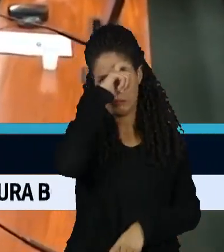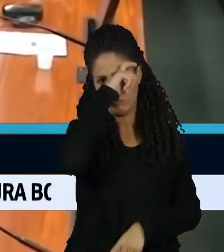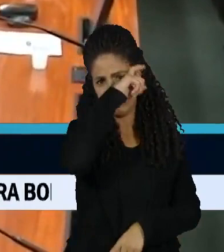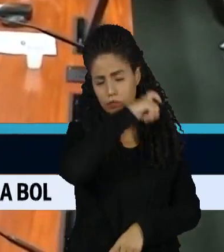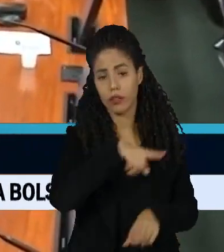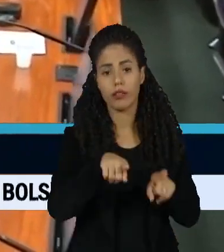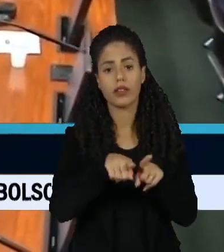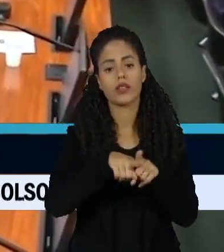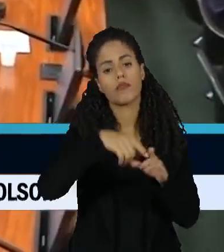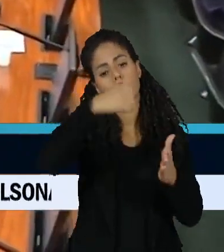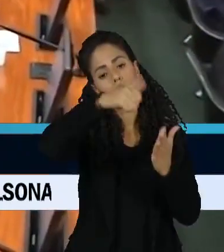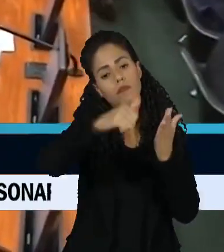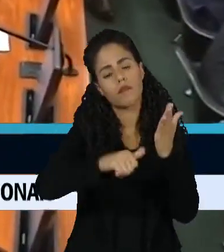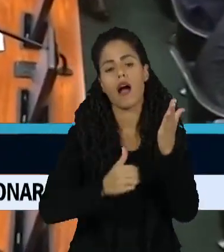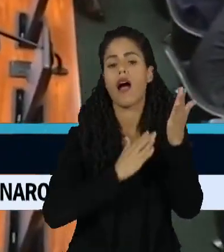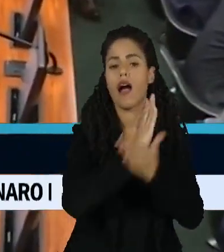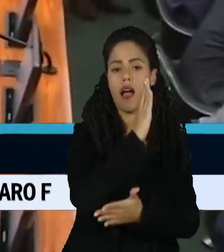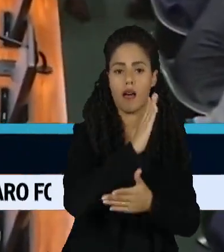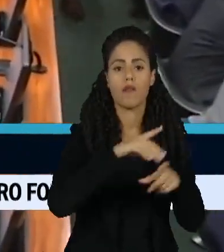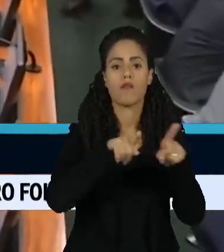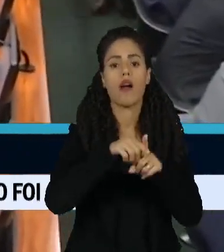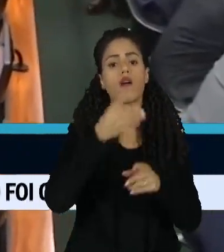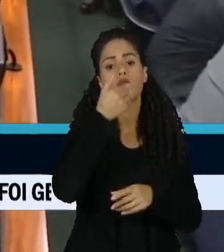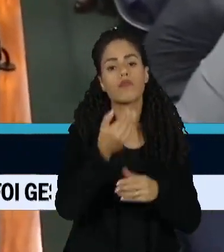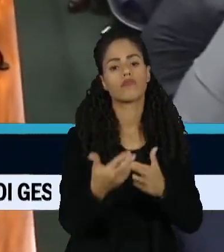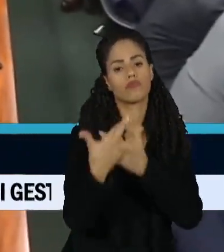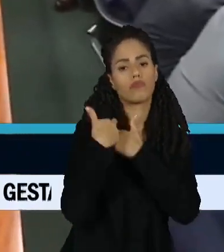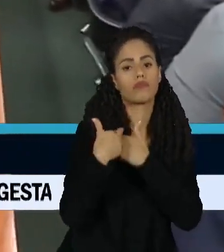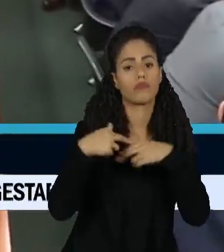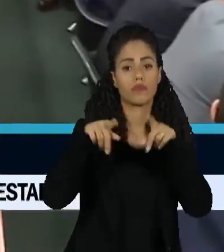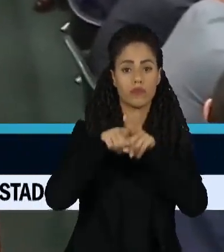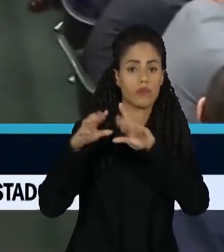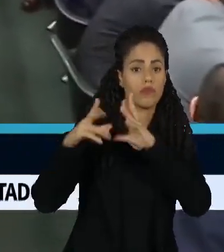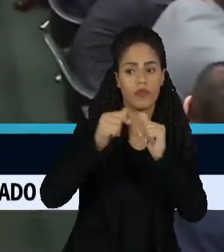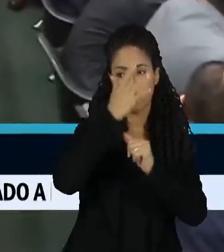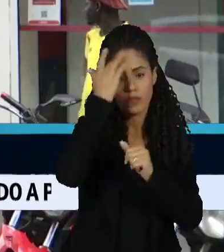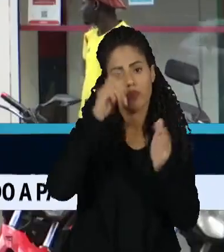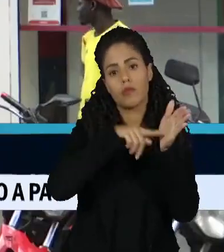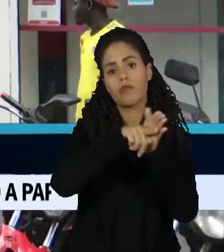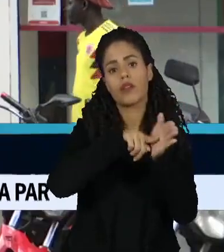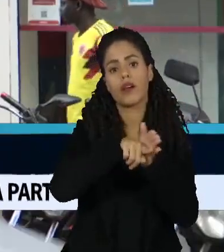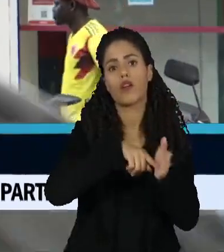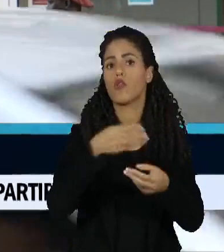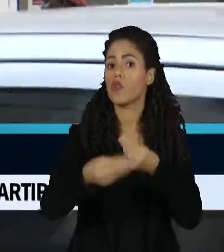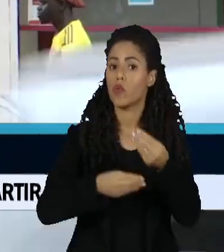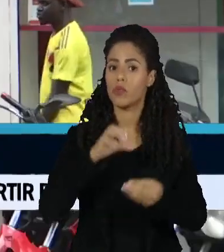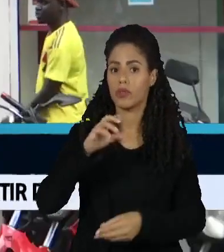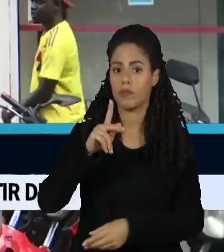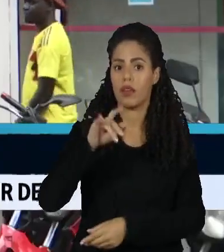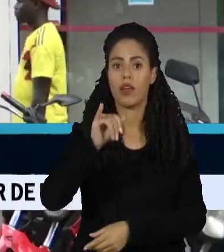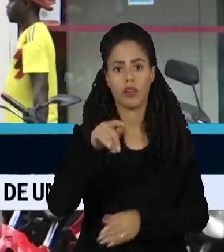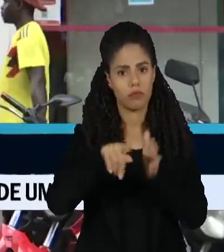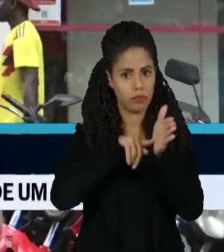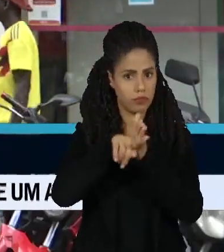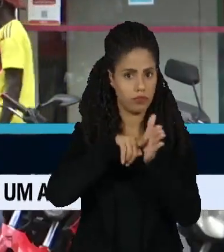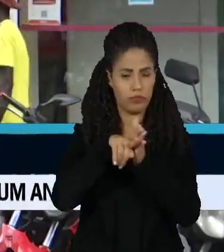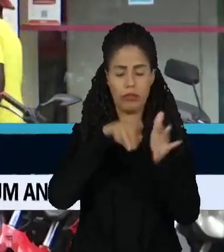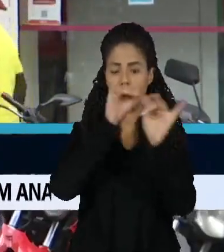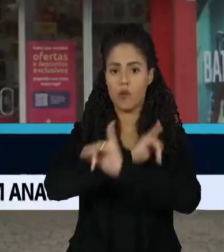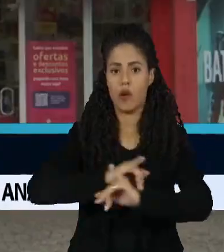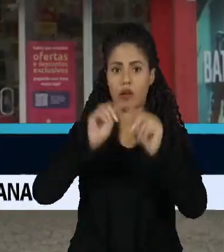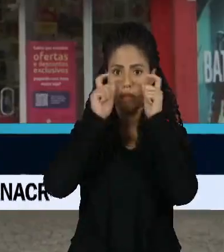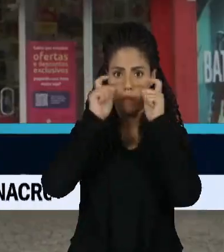aprovar relatórios com pedidos de responsabilização dos investigados. O da CPI que investiga o escândalo